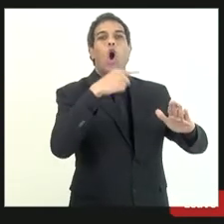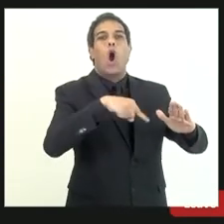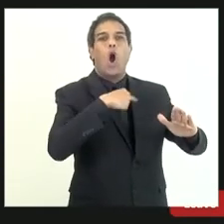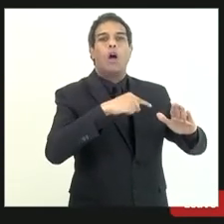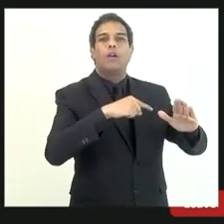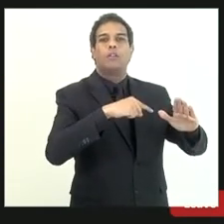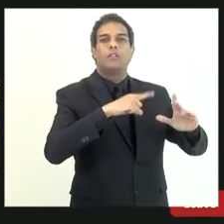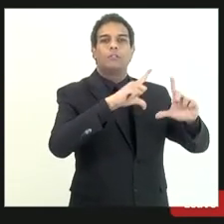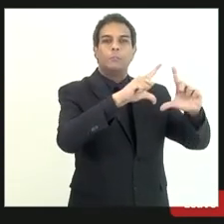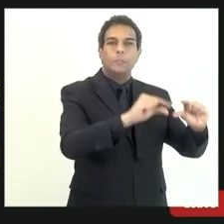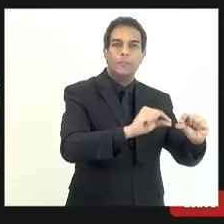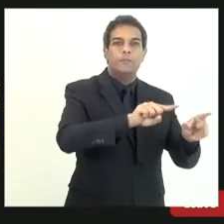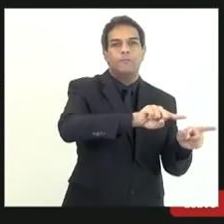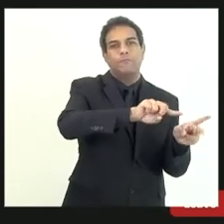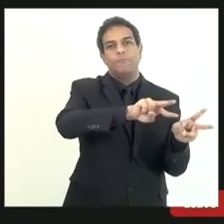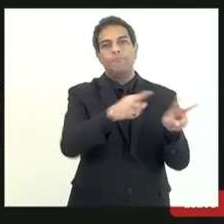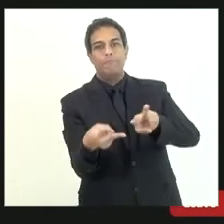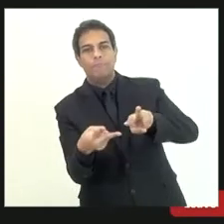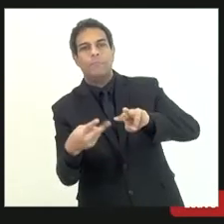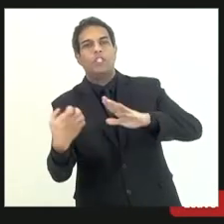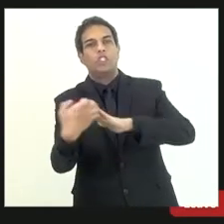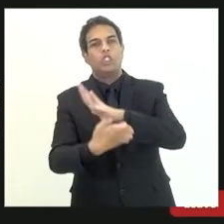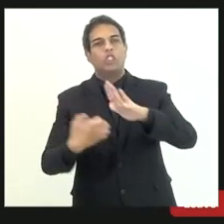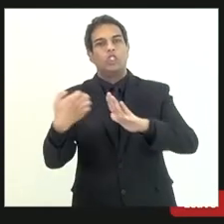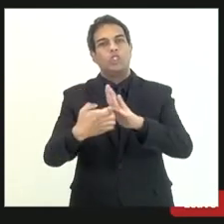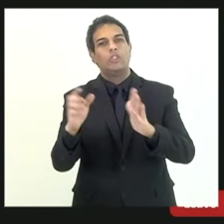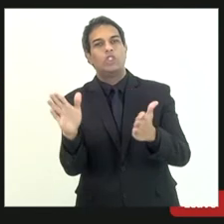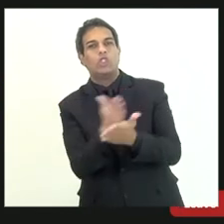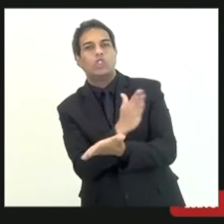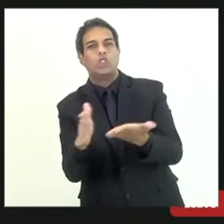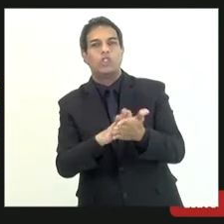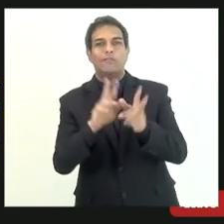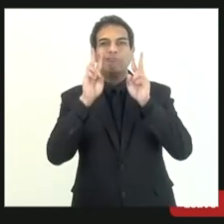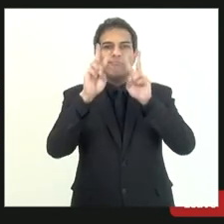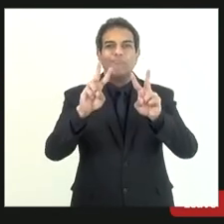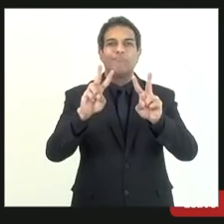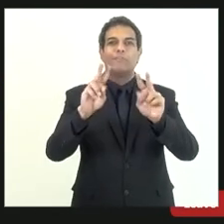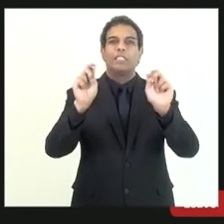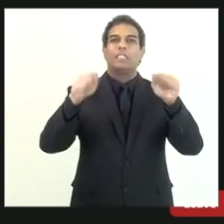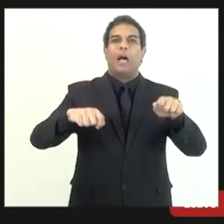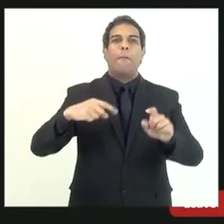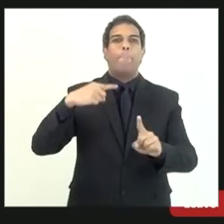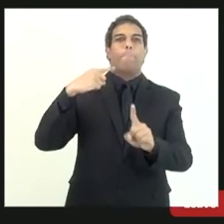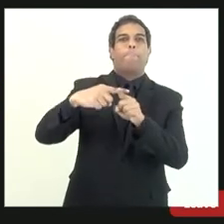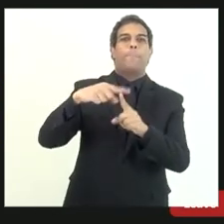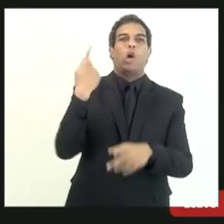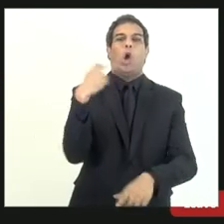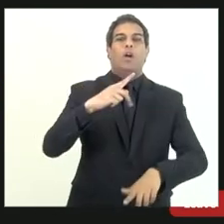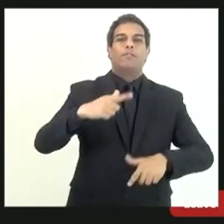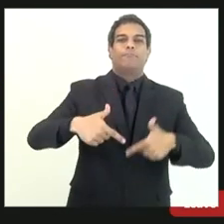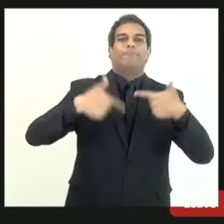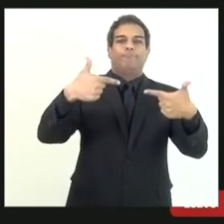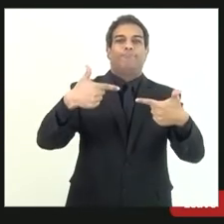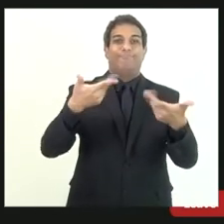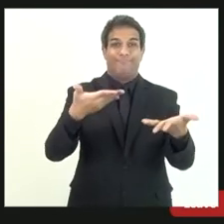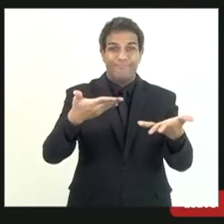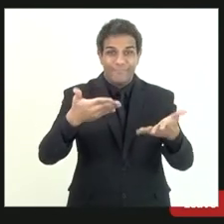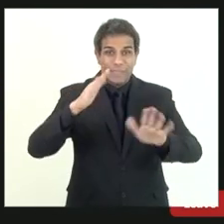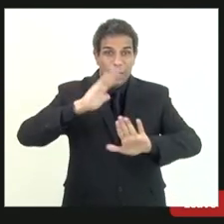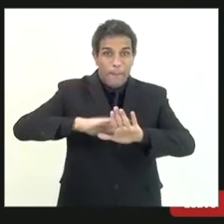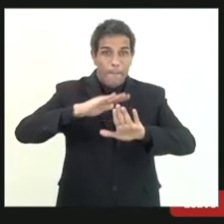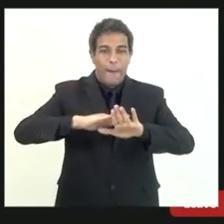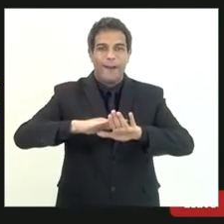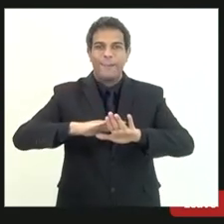regularmente daquelas que tem algum indício de ilicitude e só esse movimento